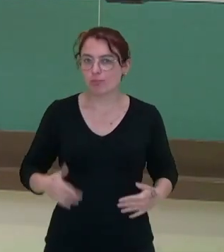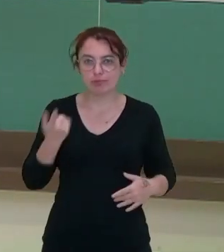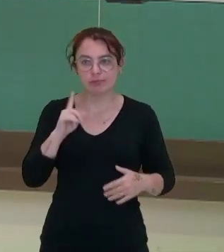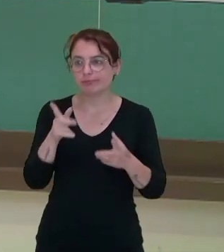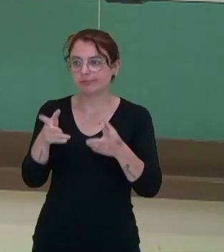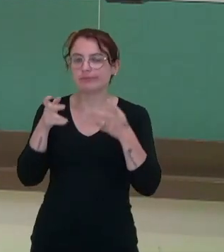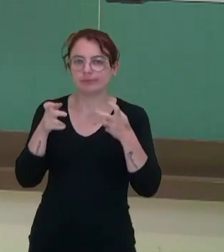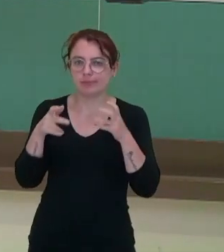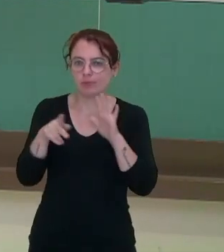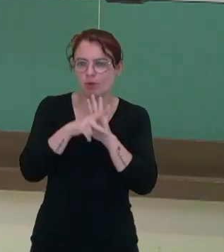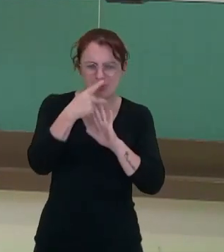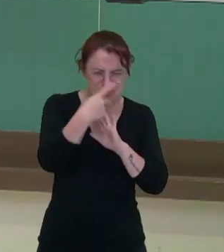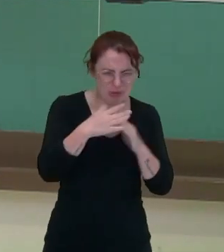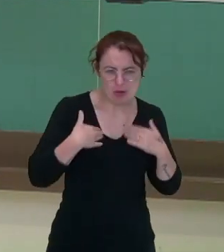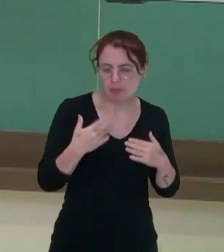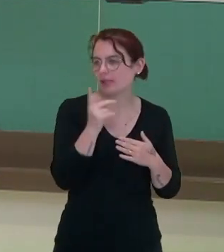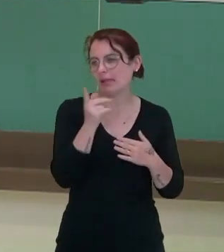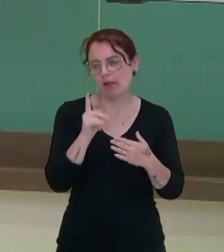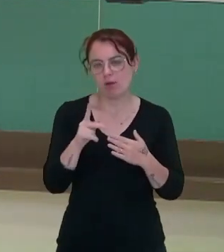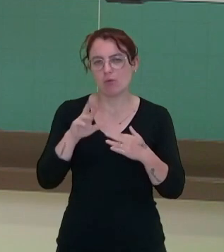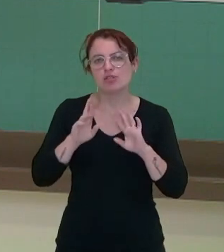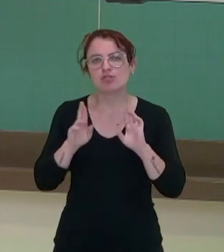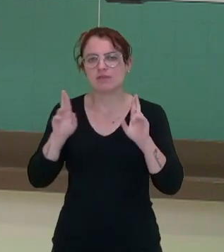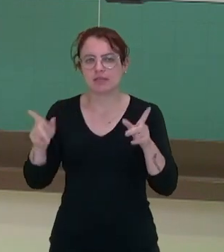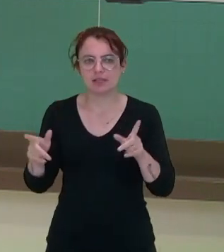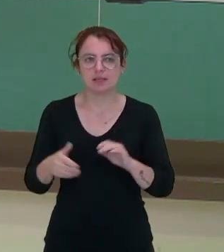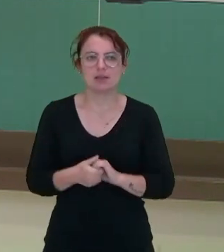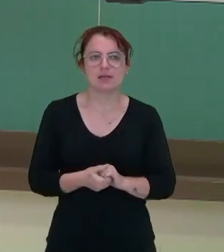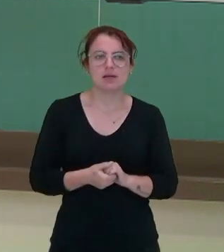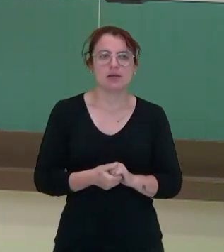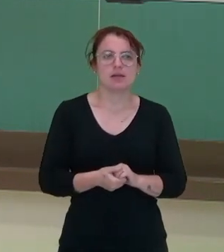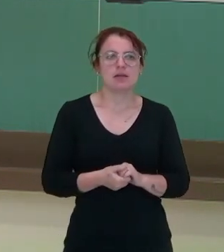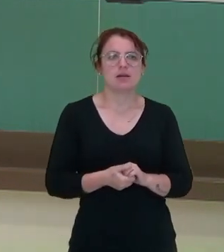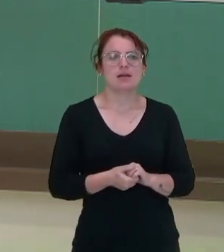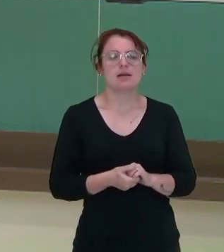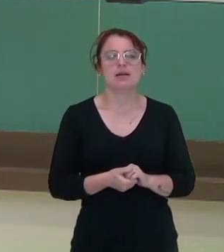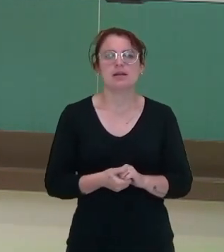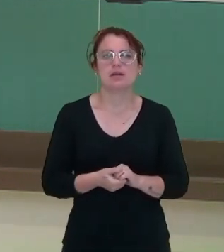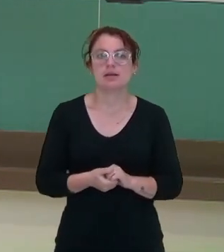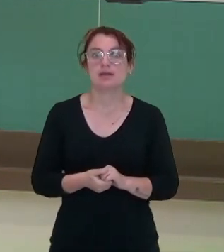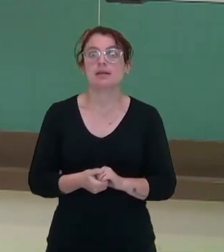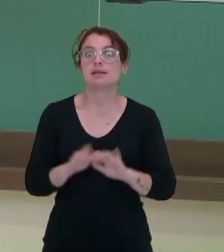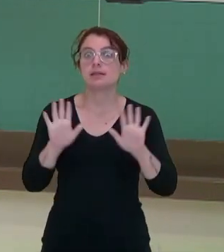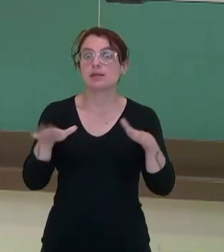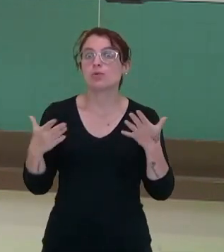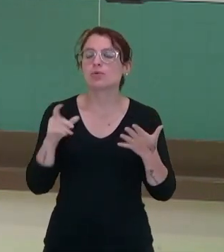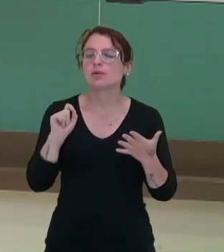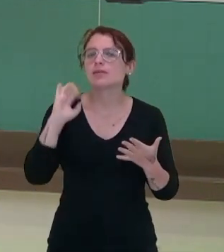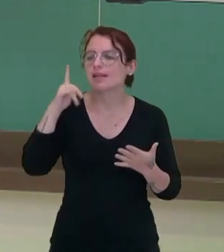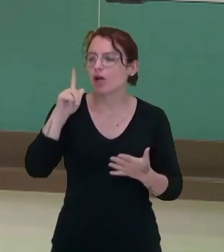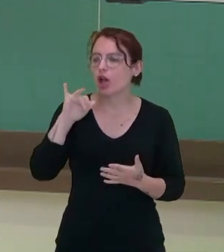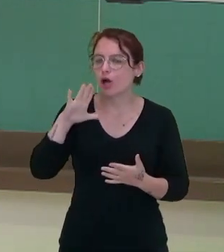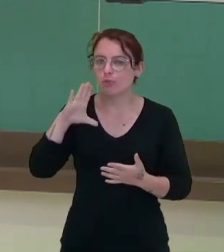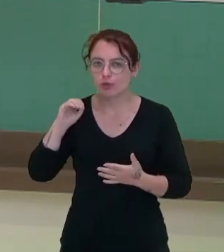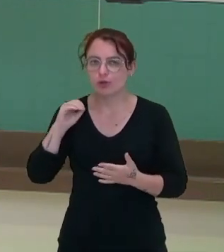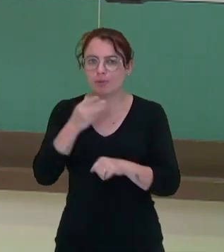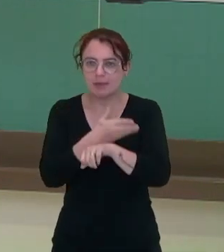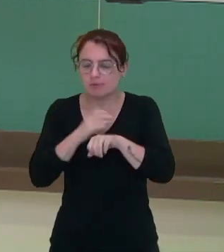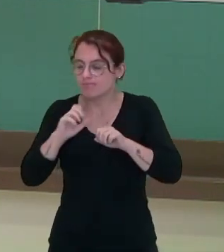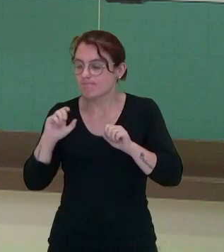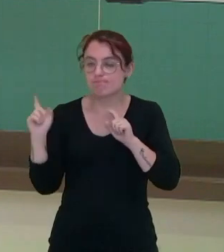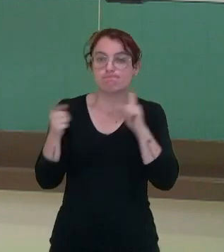que é do Fabiano. Não é produzido por mim. O que vai acontecer? Vai ativar os glóbulos brancos. Então,